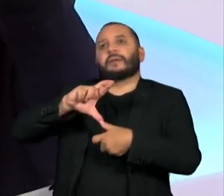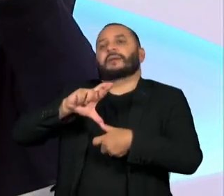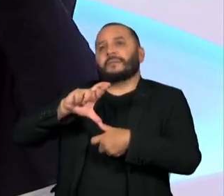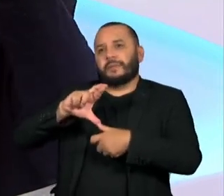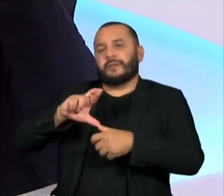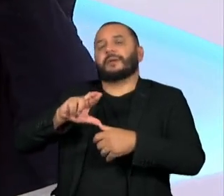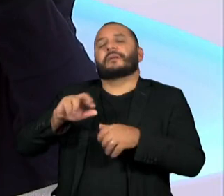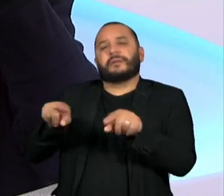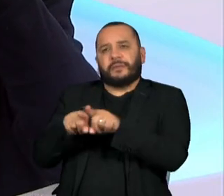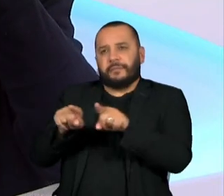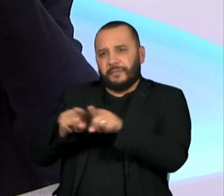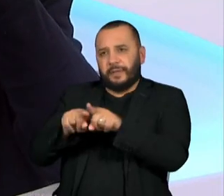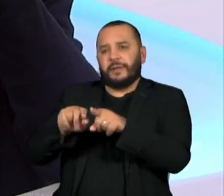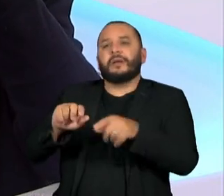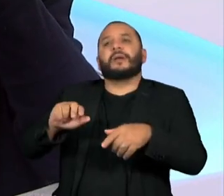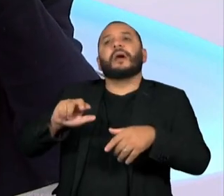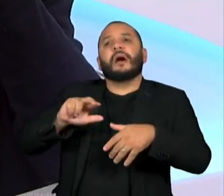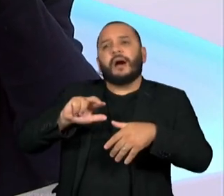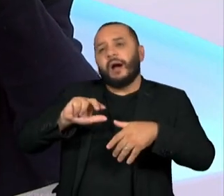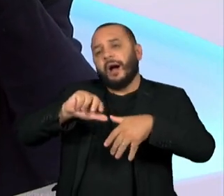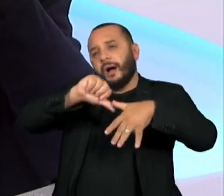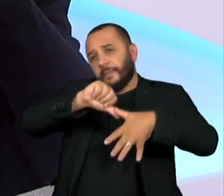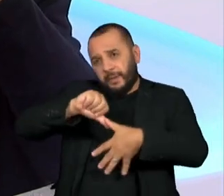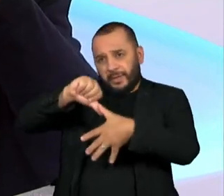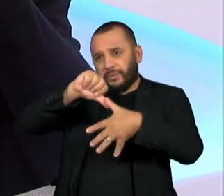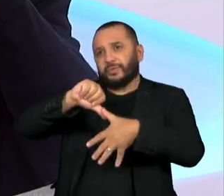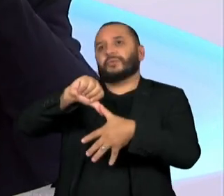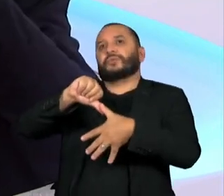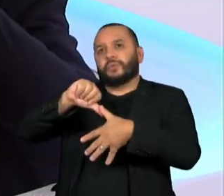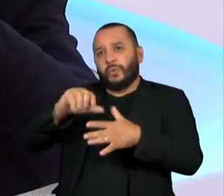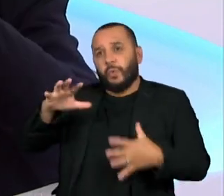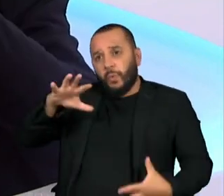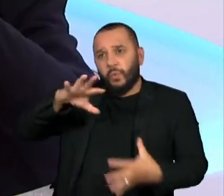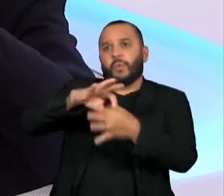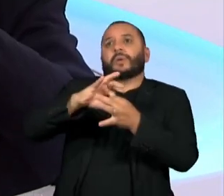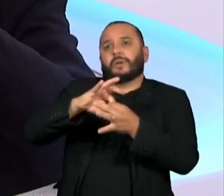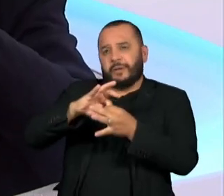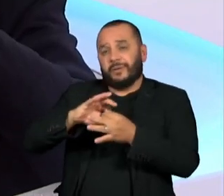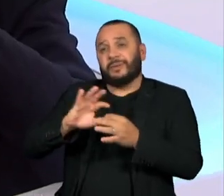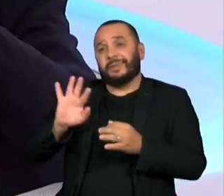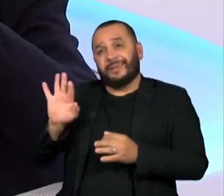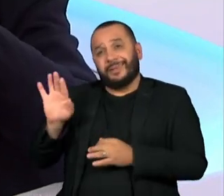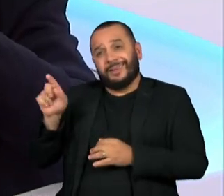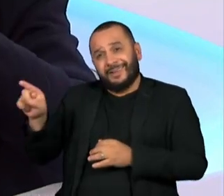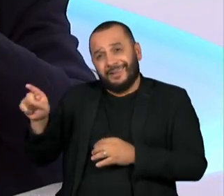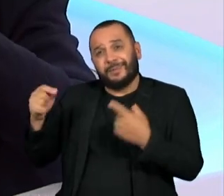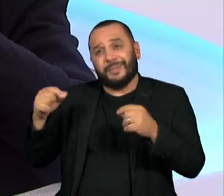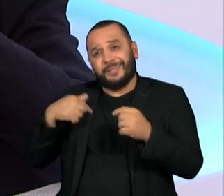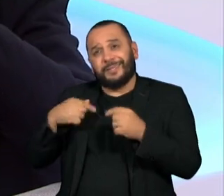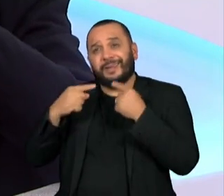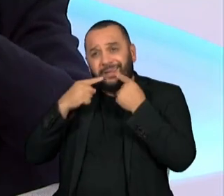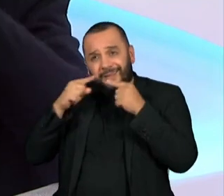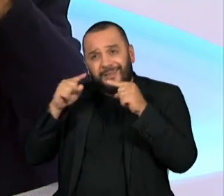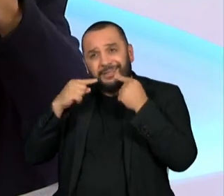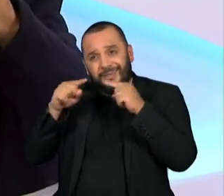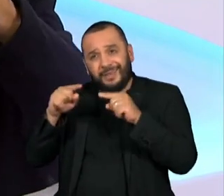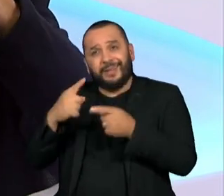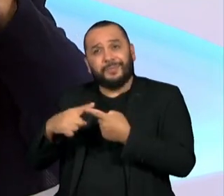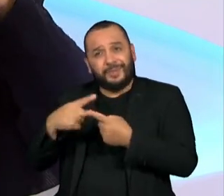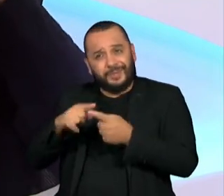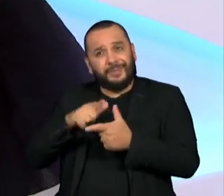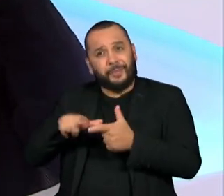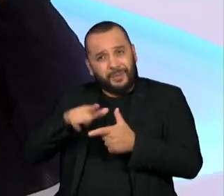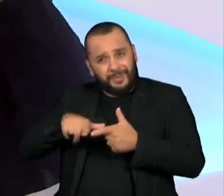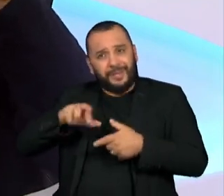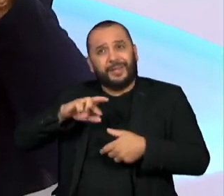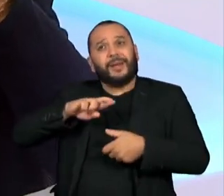continua sem uma visão crítica de alguns países da América do Caribe, da